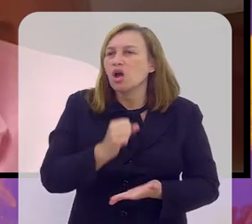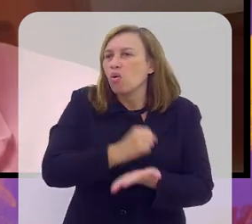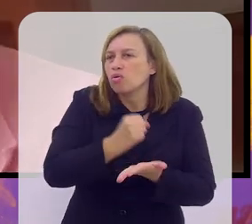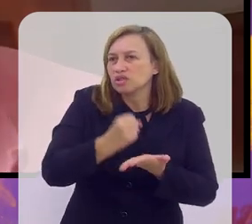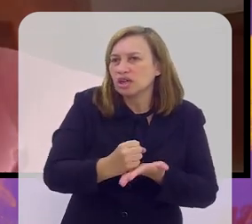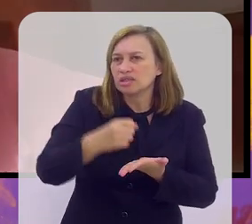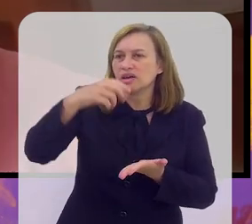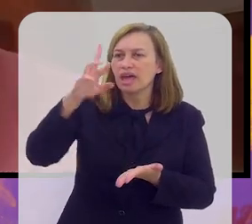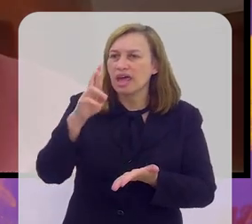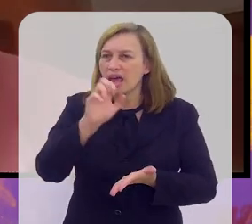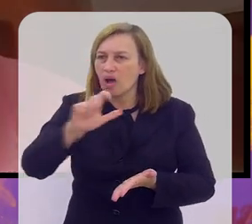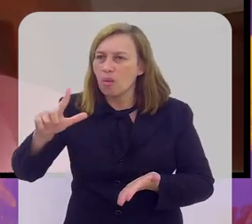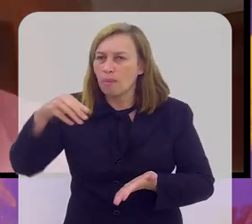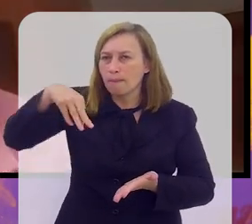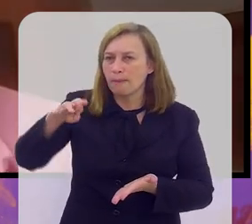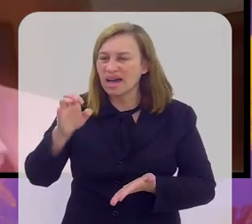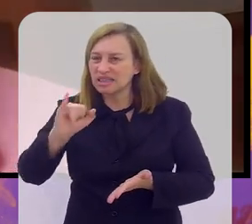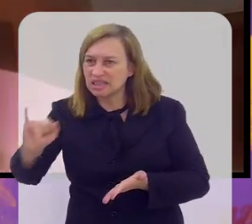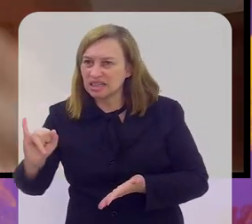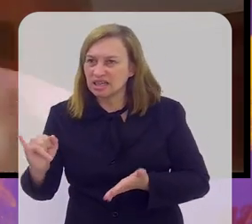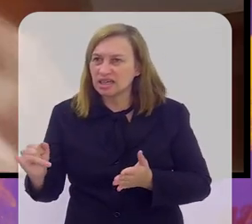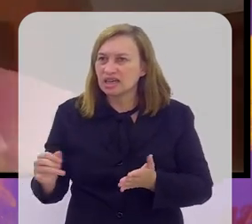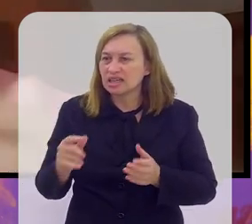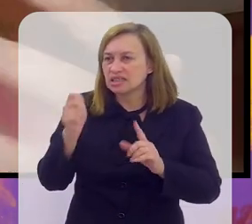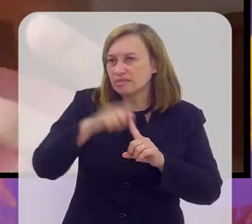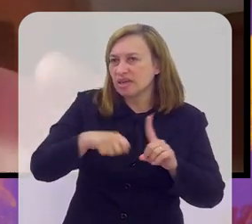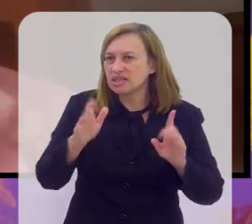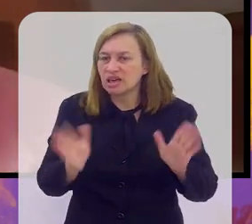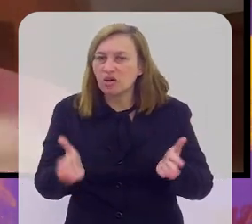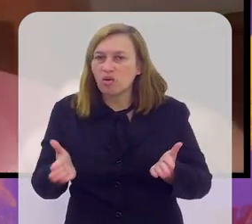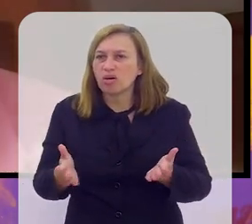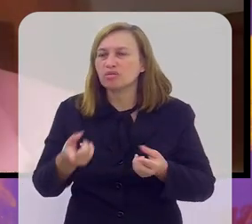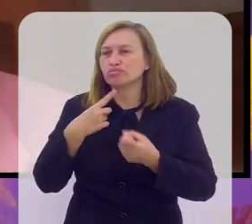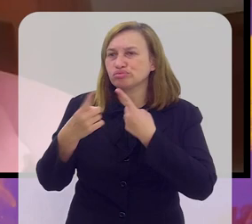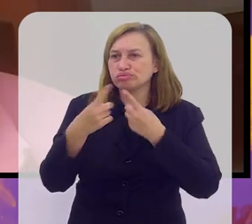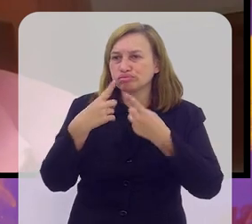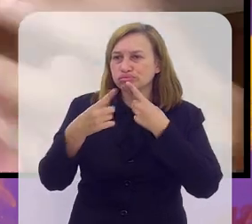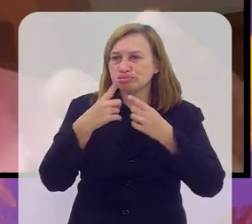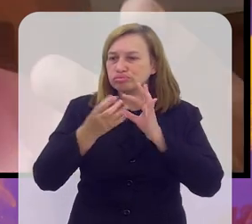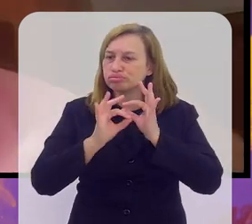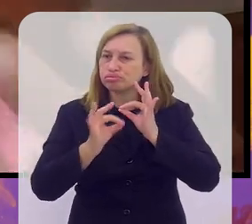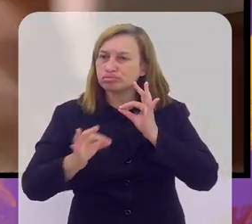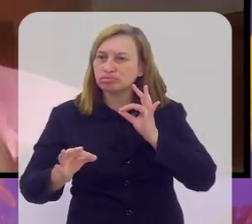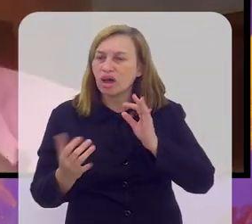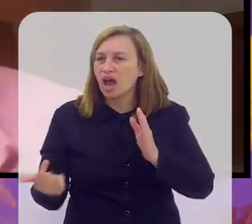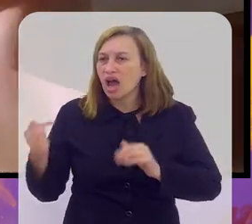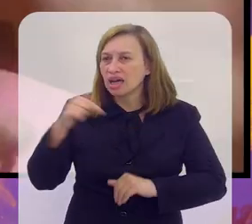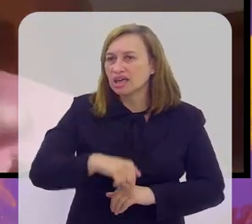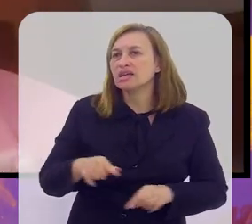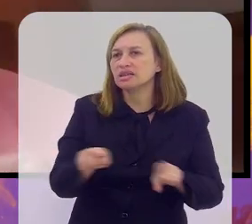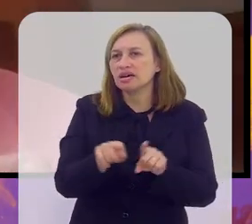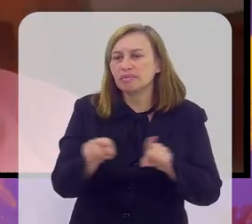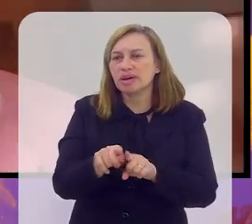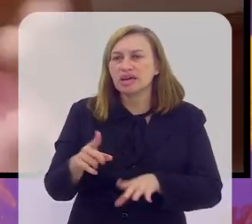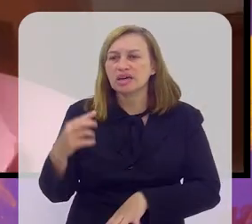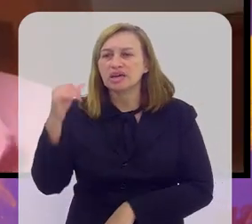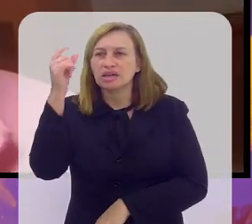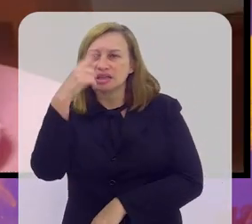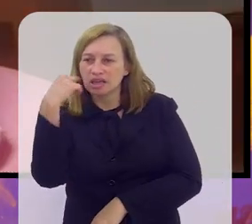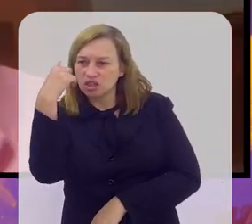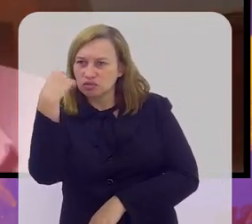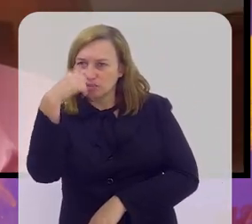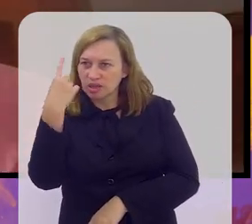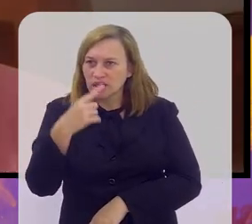contrato dele com o Real Madrid vai até esse mês, esse assunto vai ficar o tempo todo sendo debatido, trazido a baila, tanto aqui quanto na Espanha.